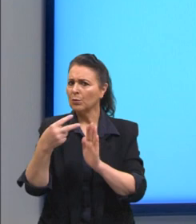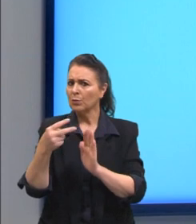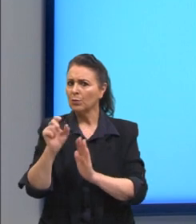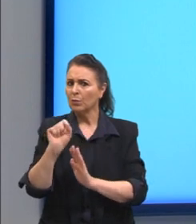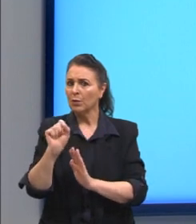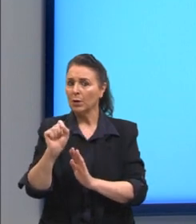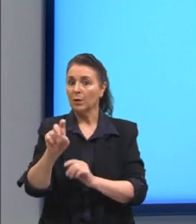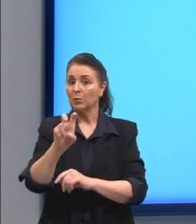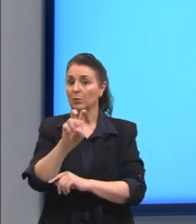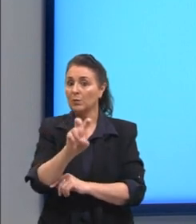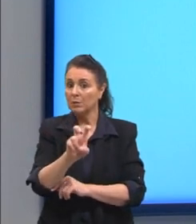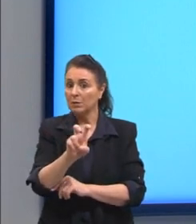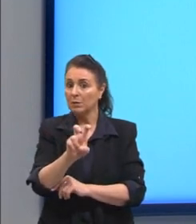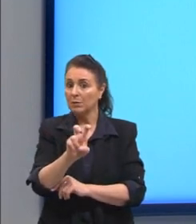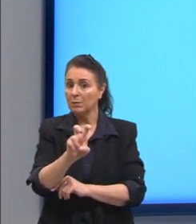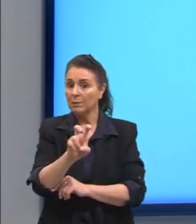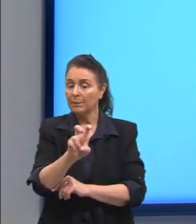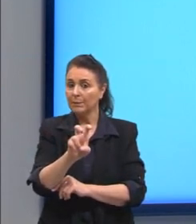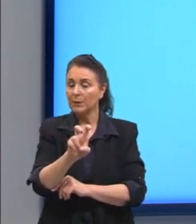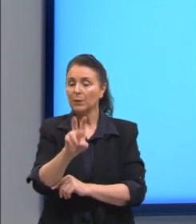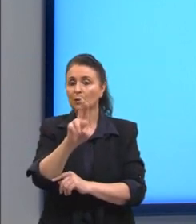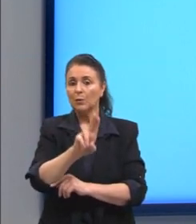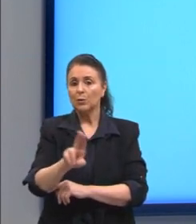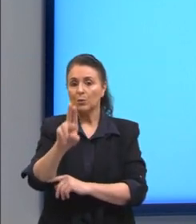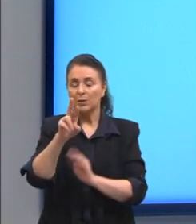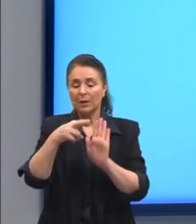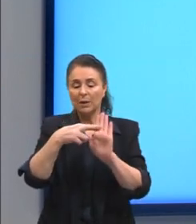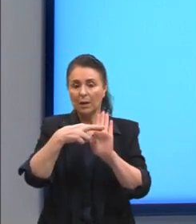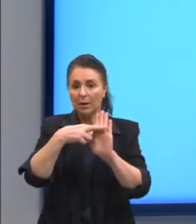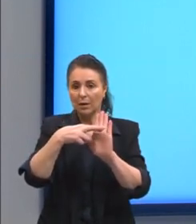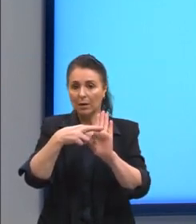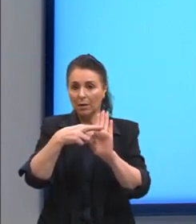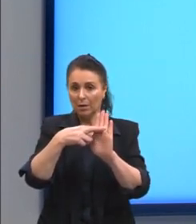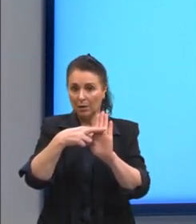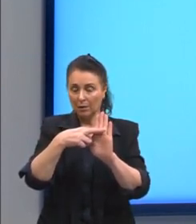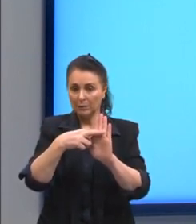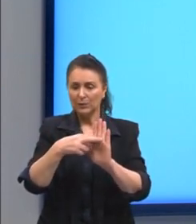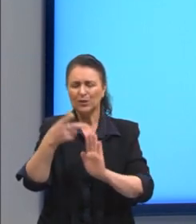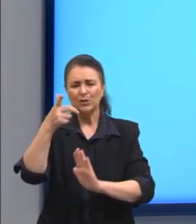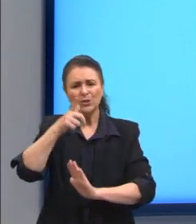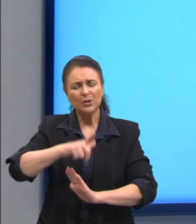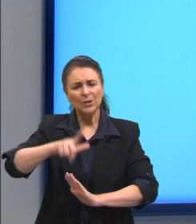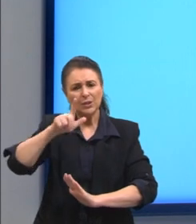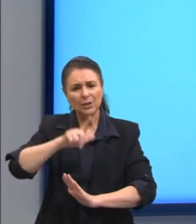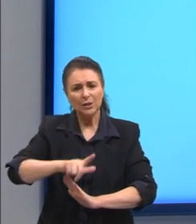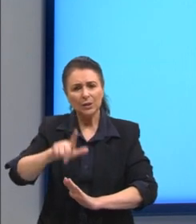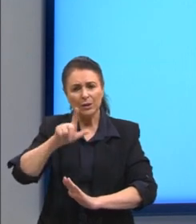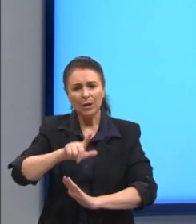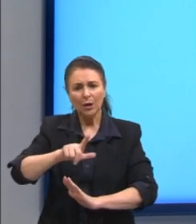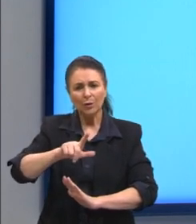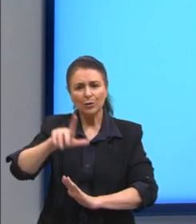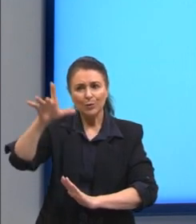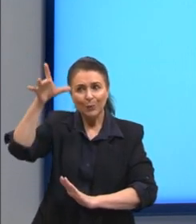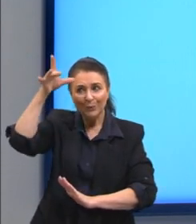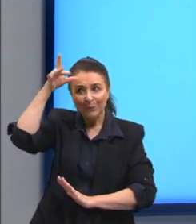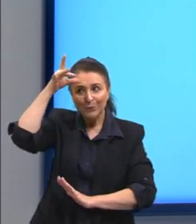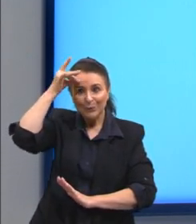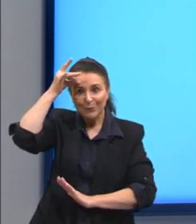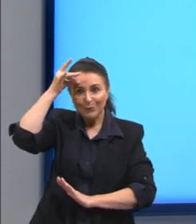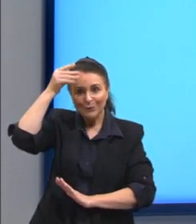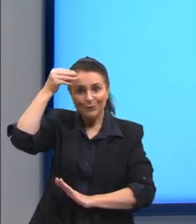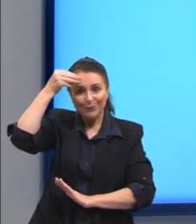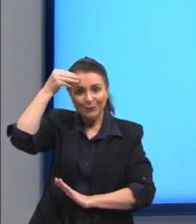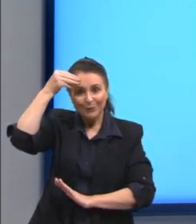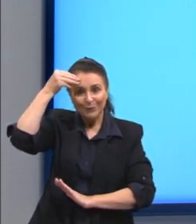5. Então, a gente aplica nessa regrinha de tanto repetir a gente acaba memorizando muitas vezes, né?